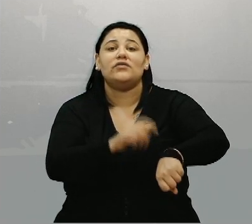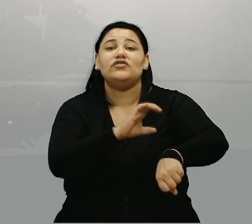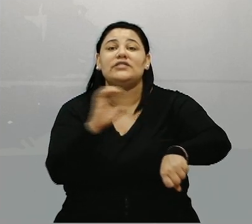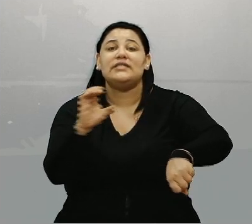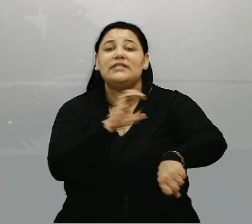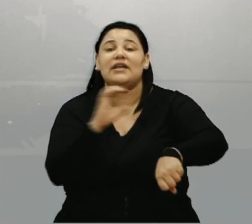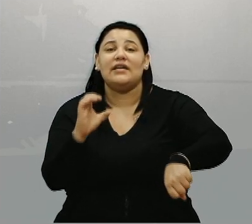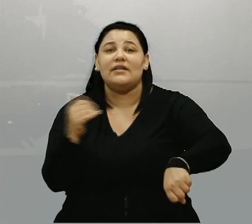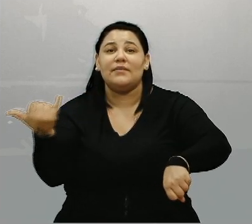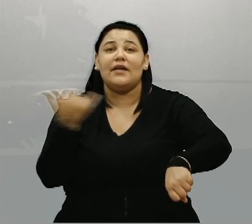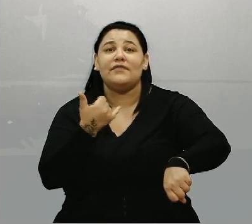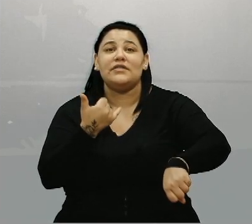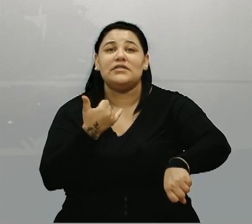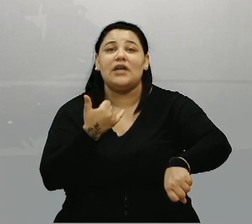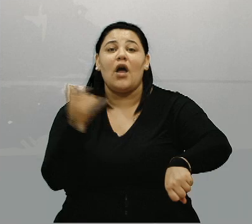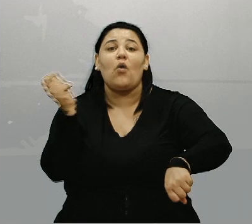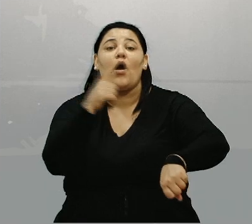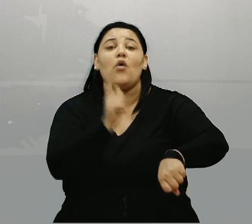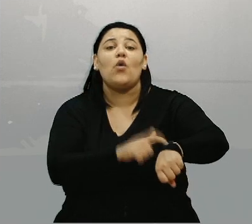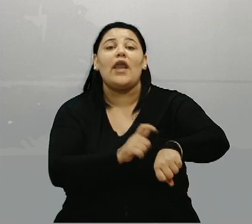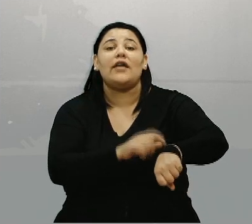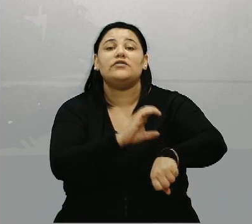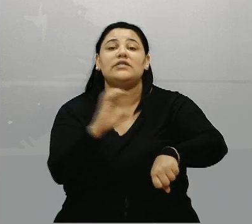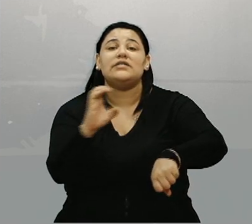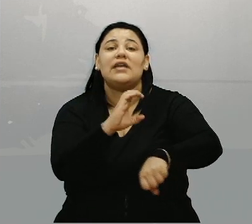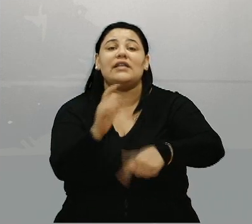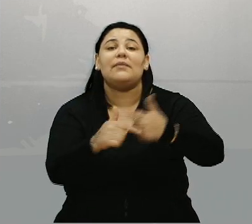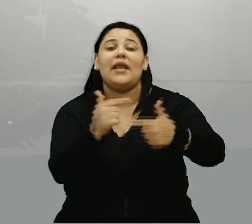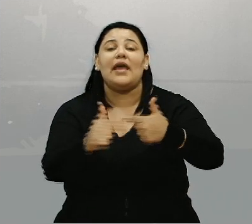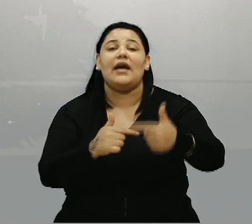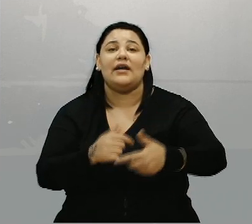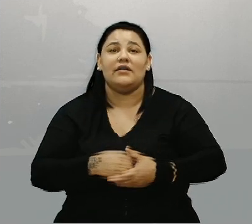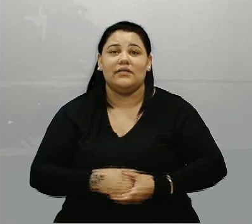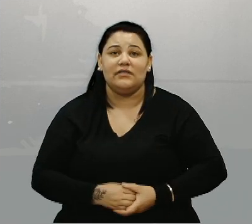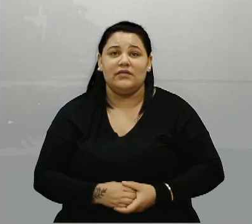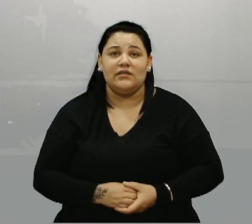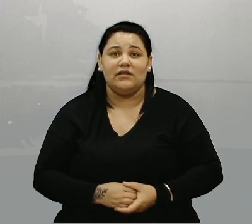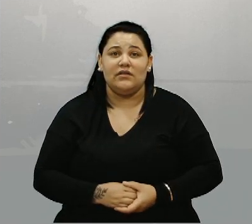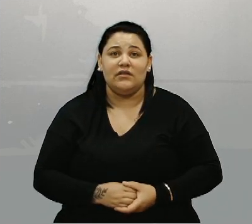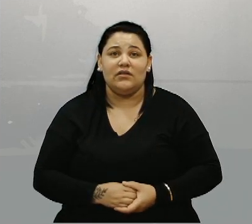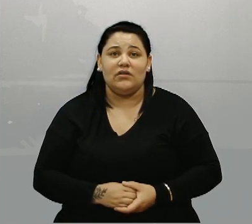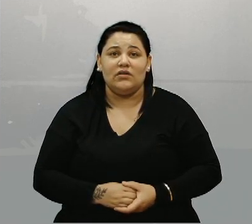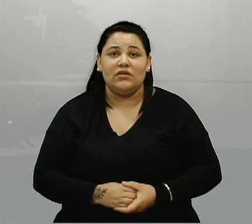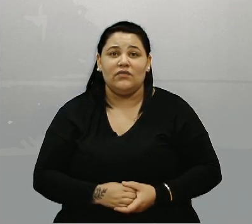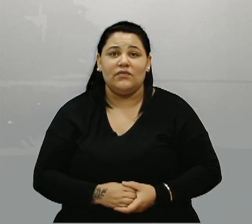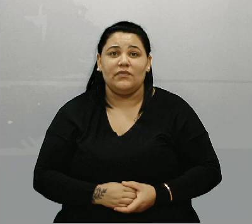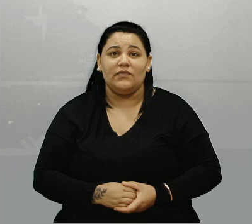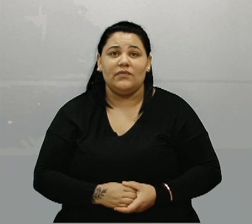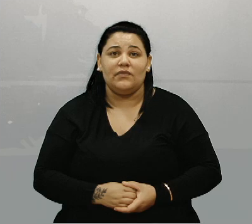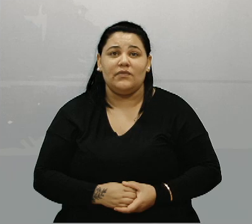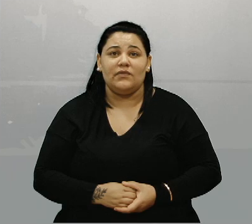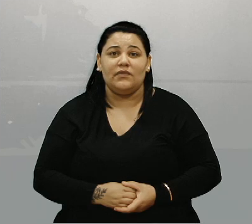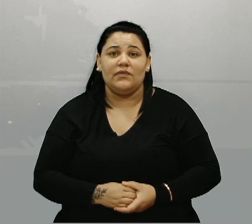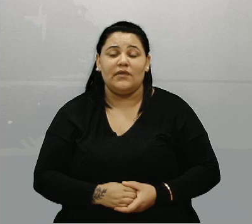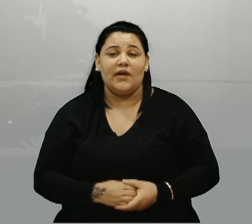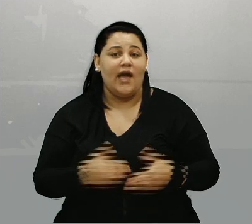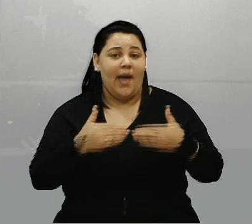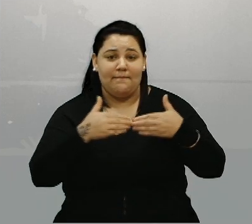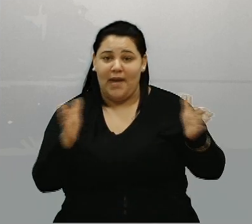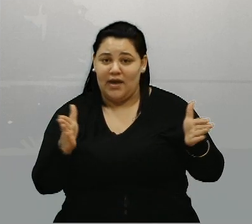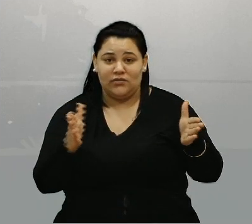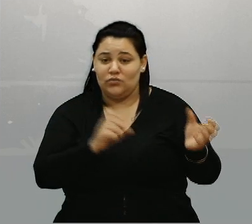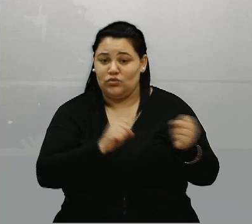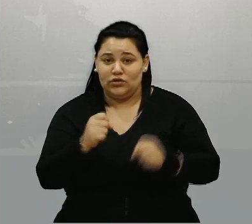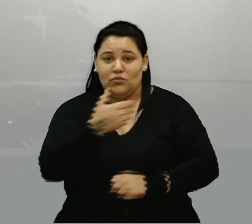Me diga uma coisa. Qual é a cargo horário de CC? É tempo... A disposição do Poder Público. Faça...